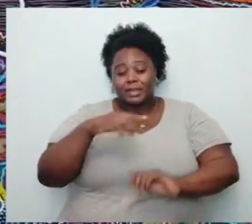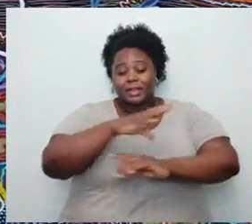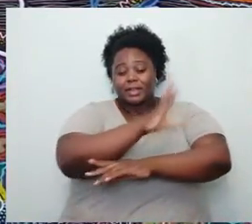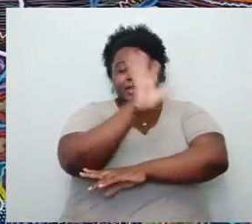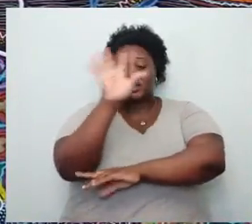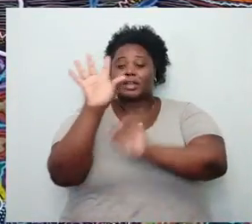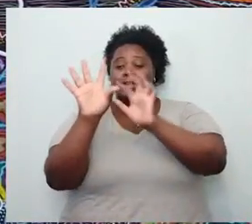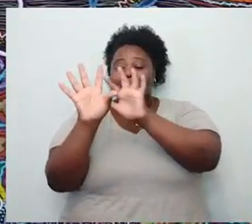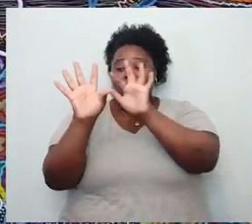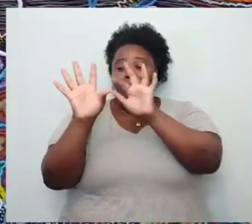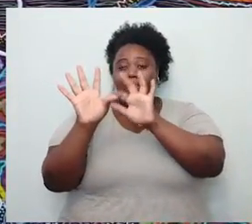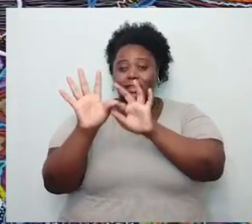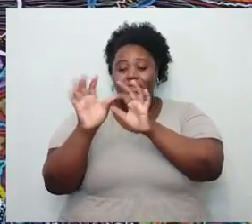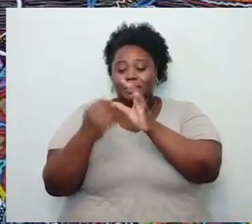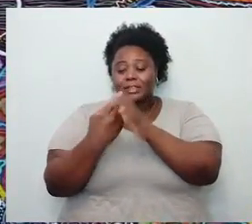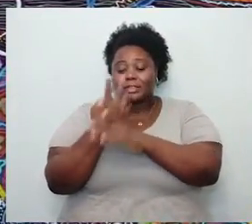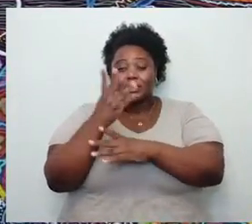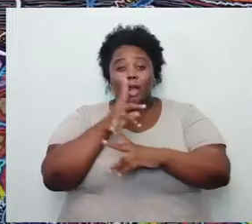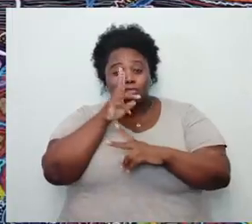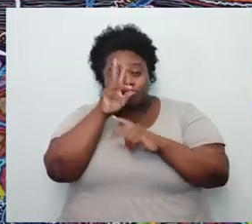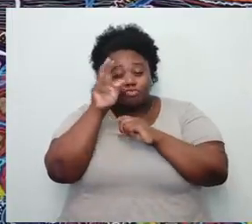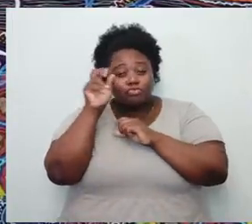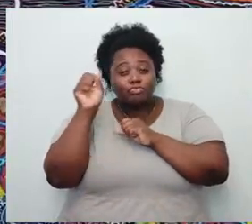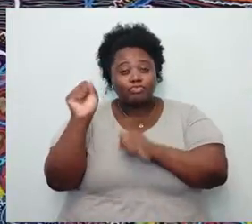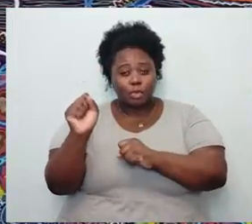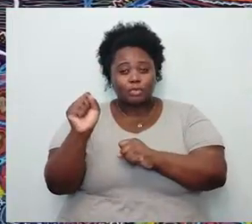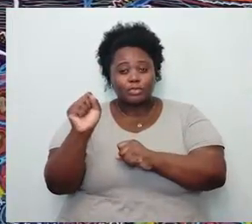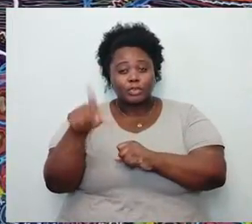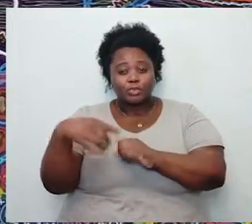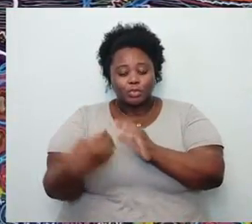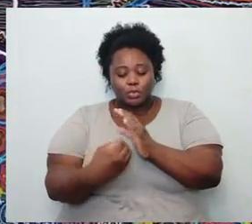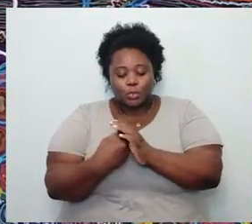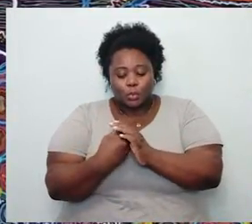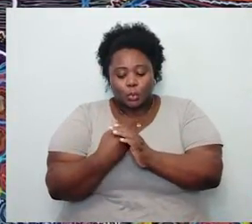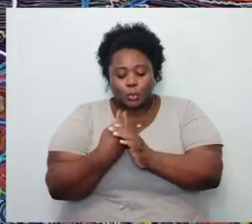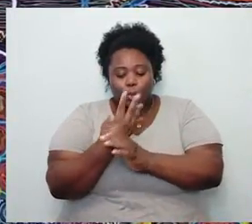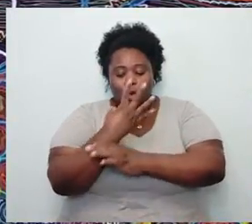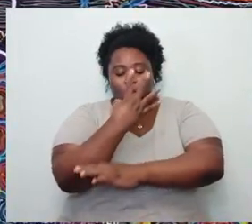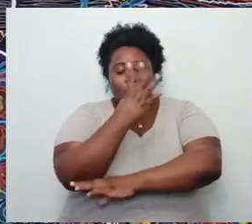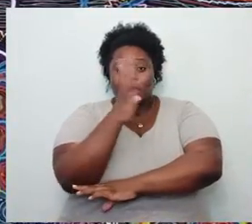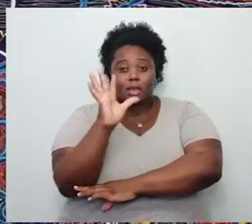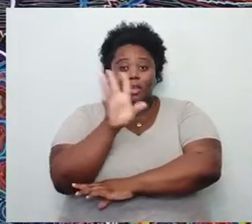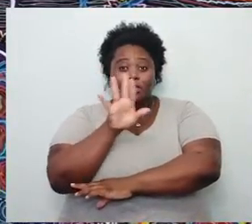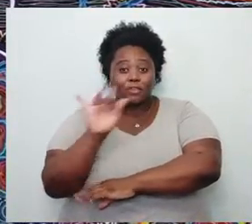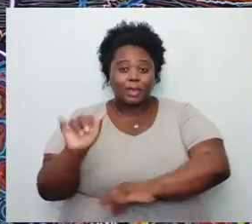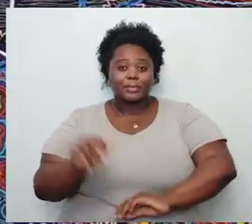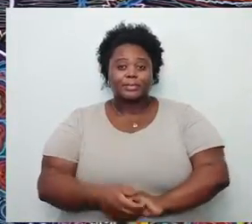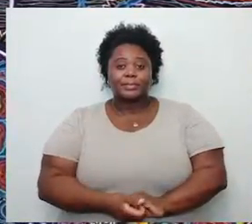saindo vigorosa do chão. E vai